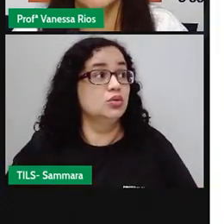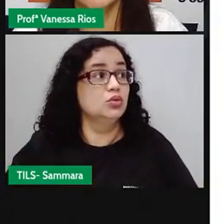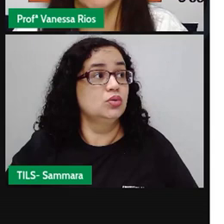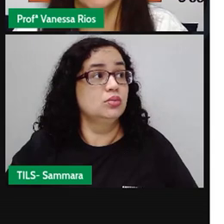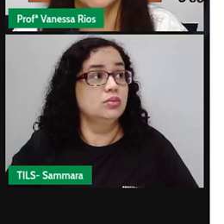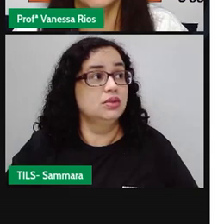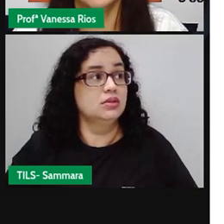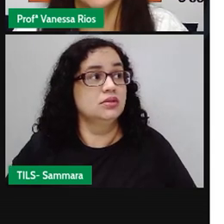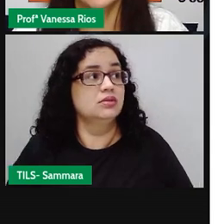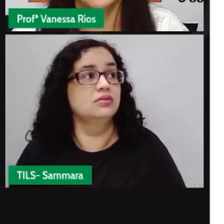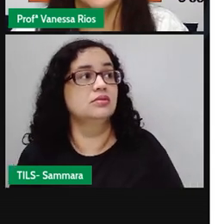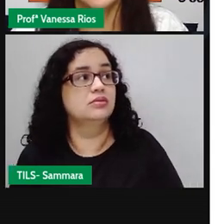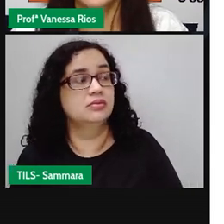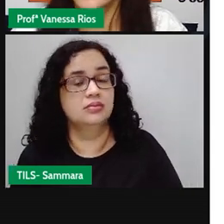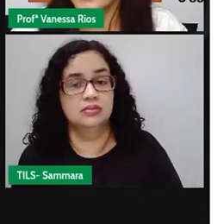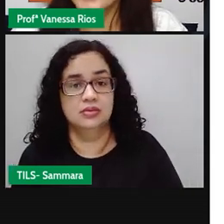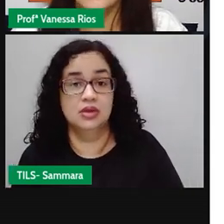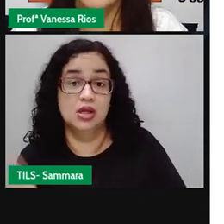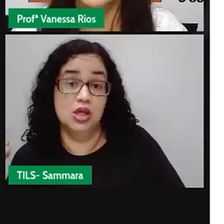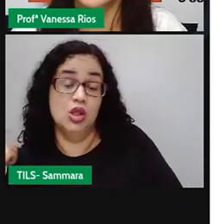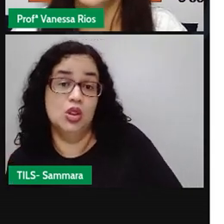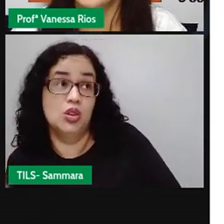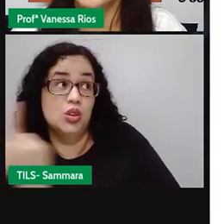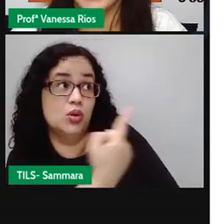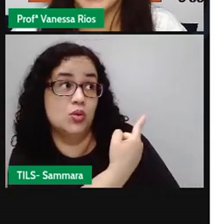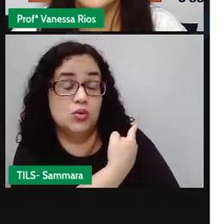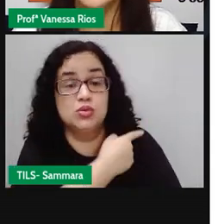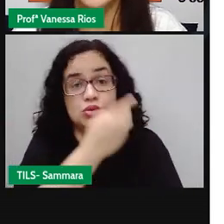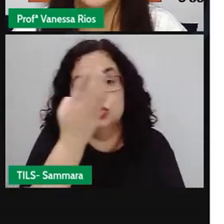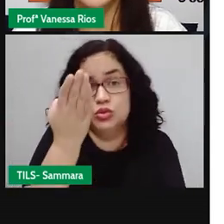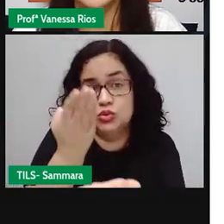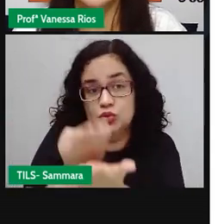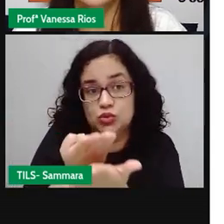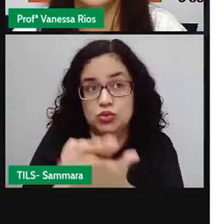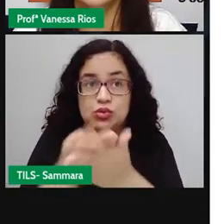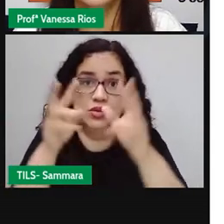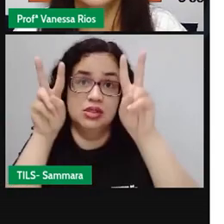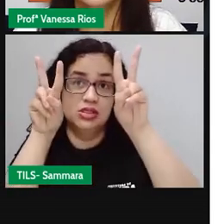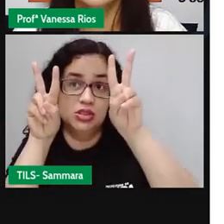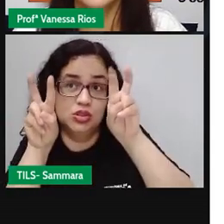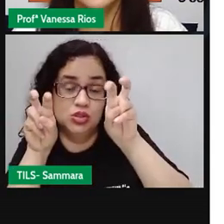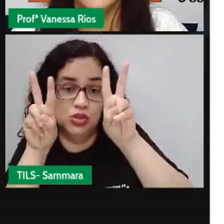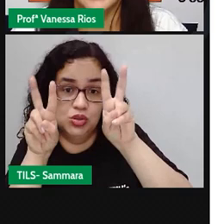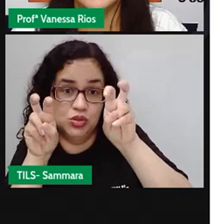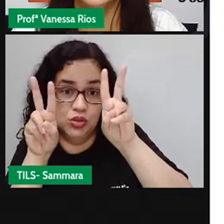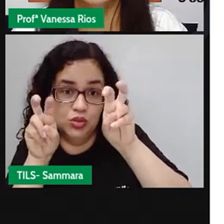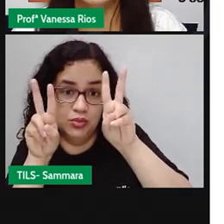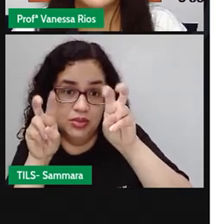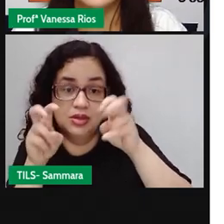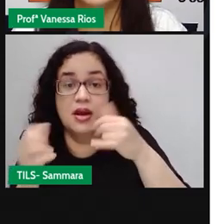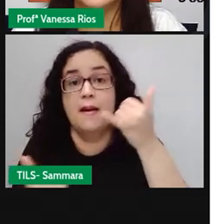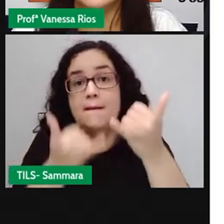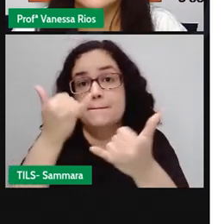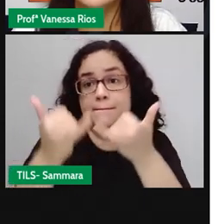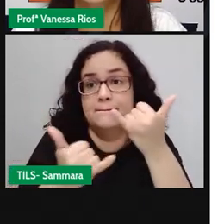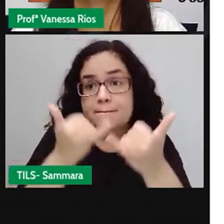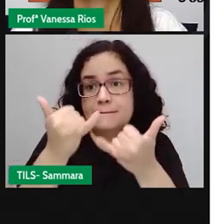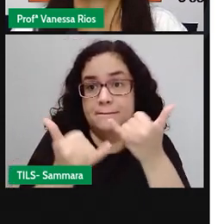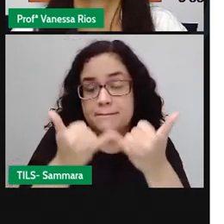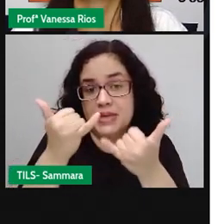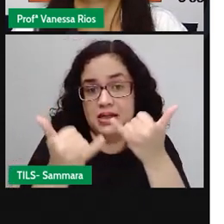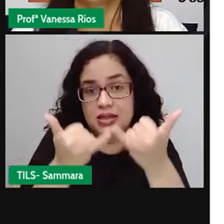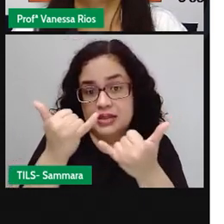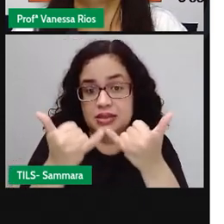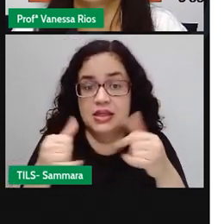e nós vamos estudar sobre as brincadeiras,